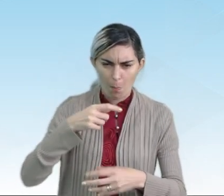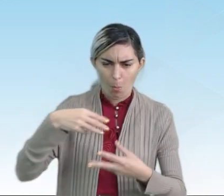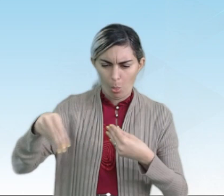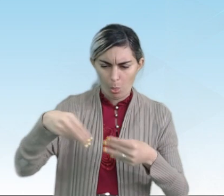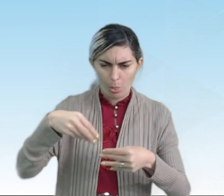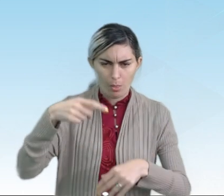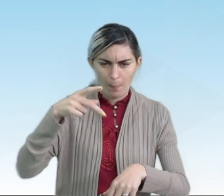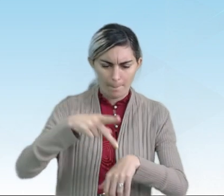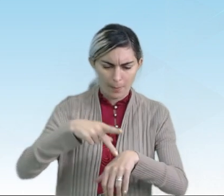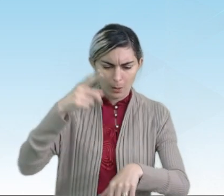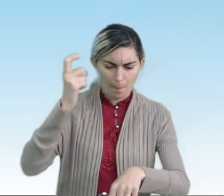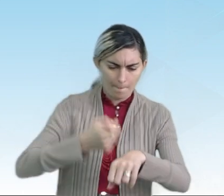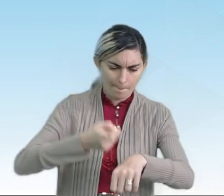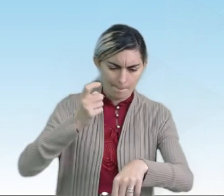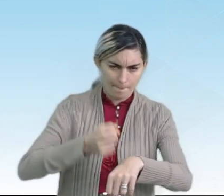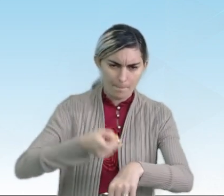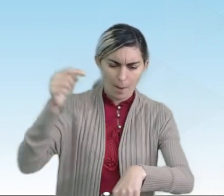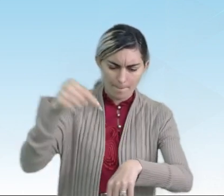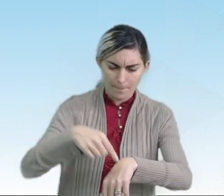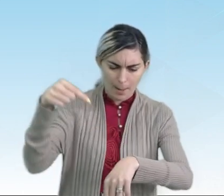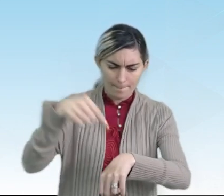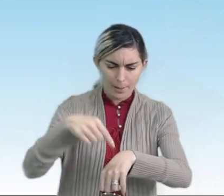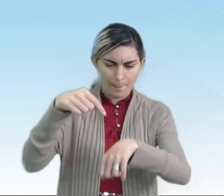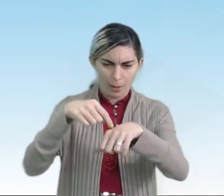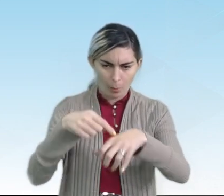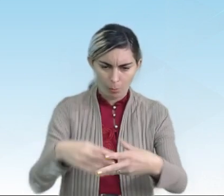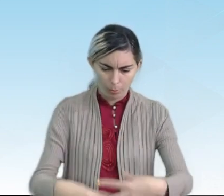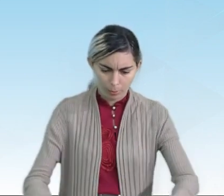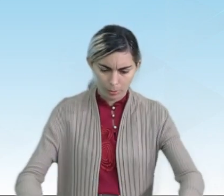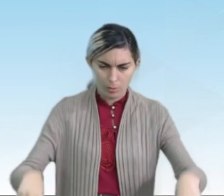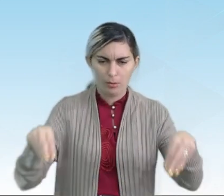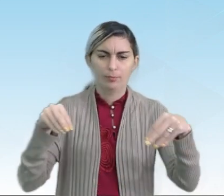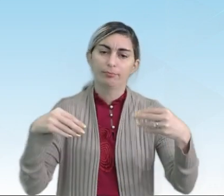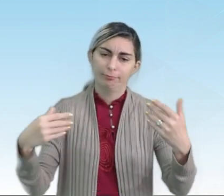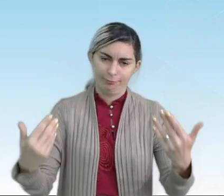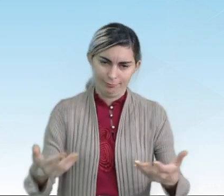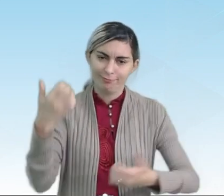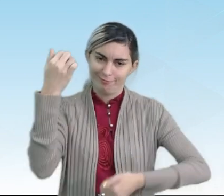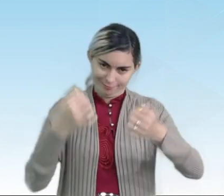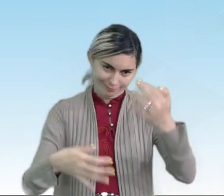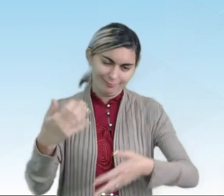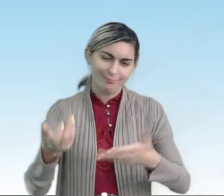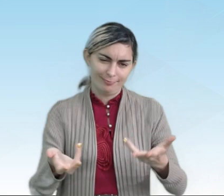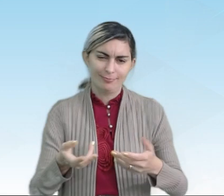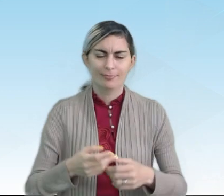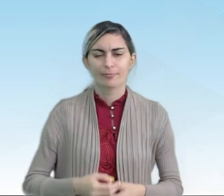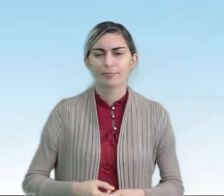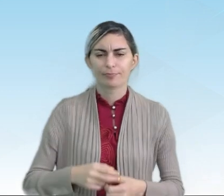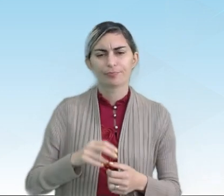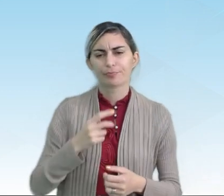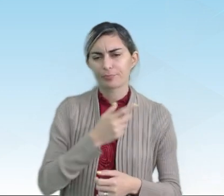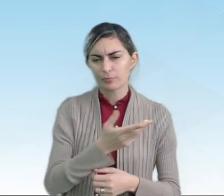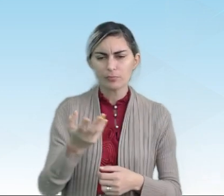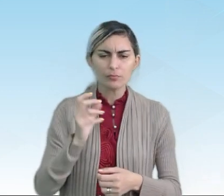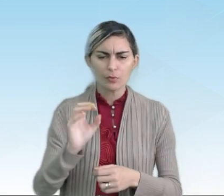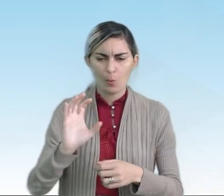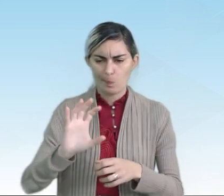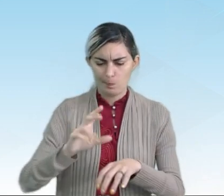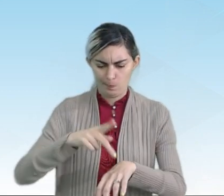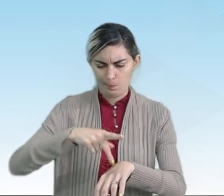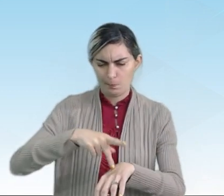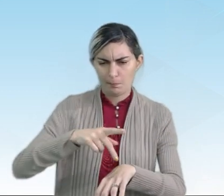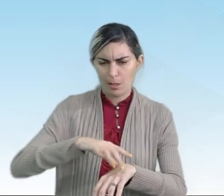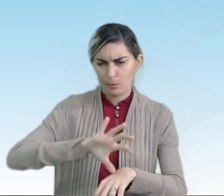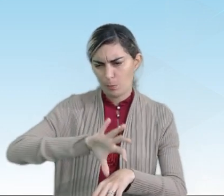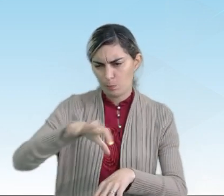tanto bate até que fura. Ele narra justamente uma ocorrência de intemperismo, em que as rochas